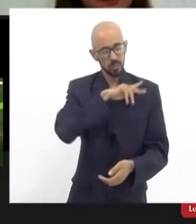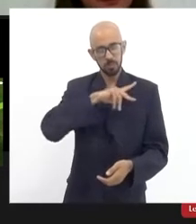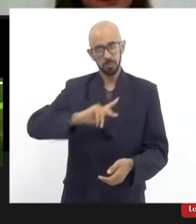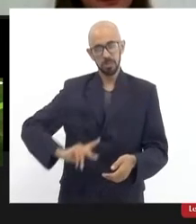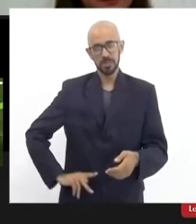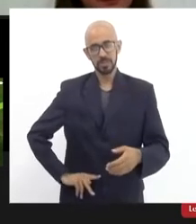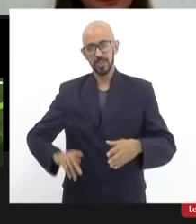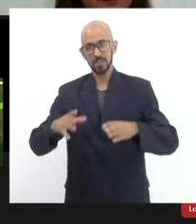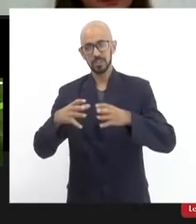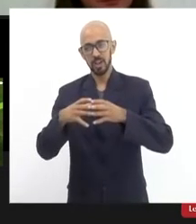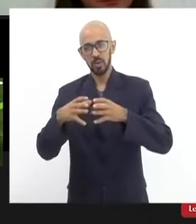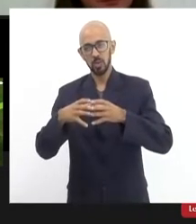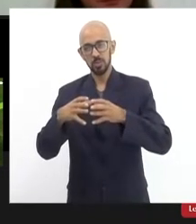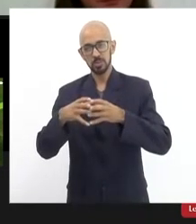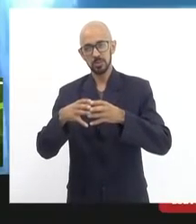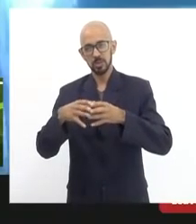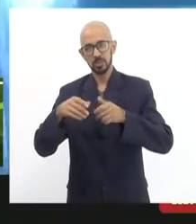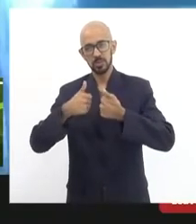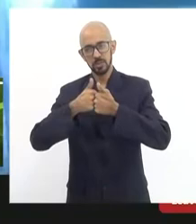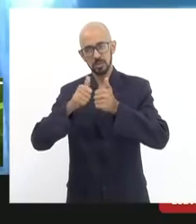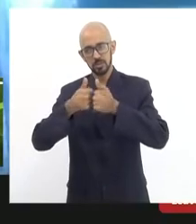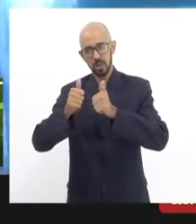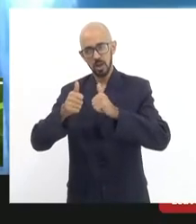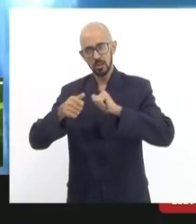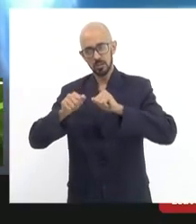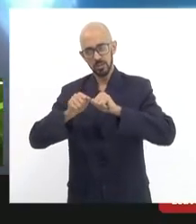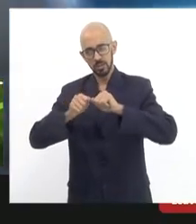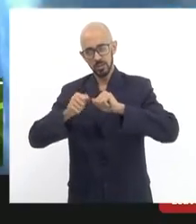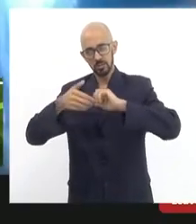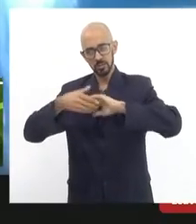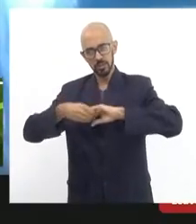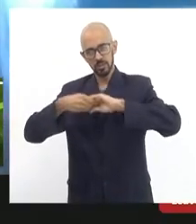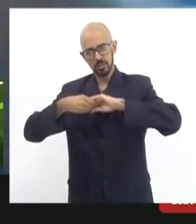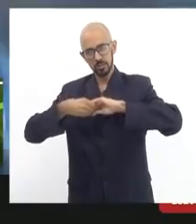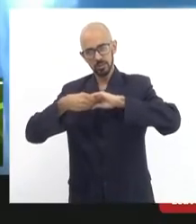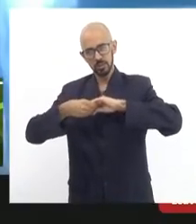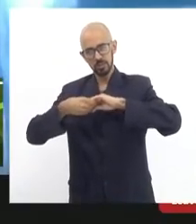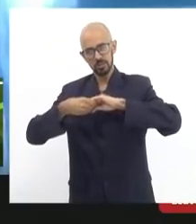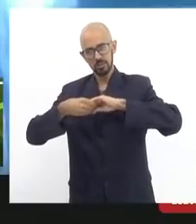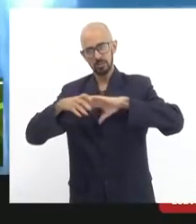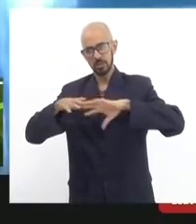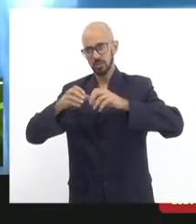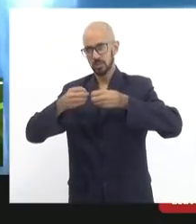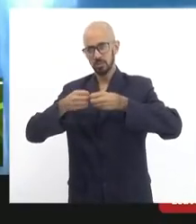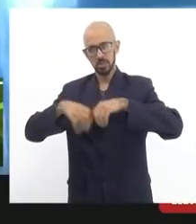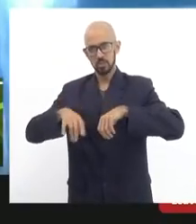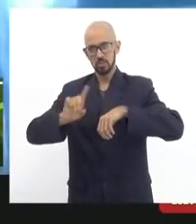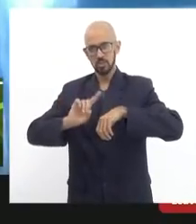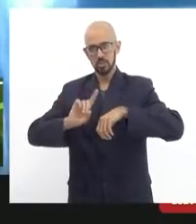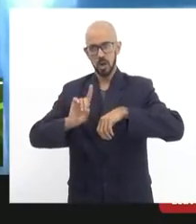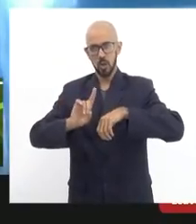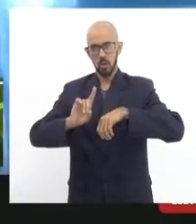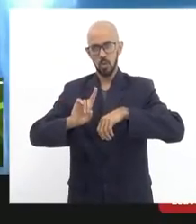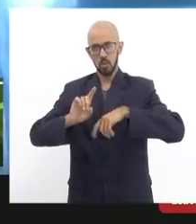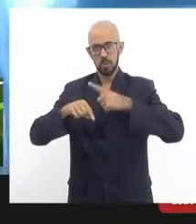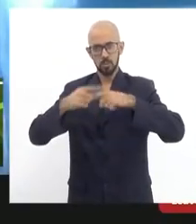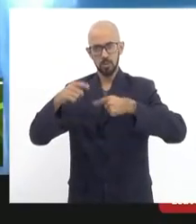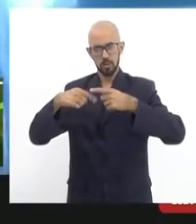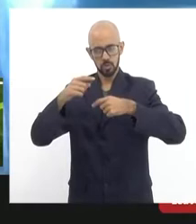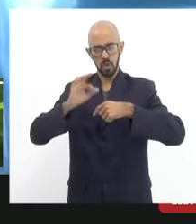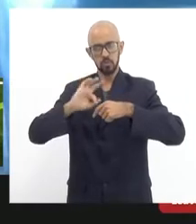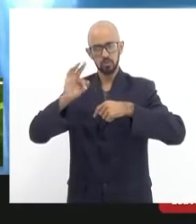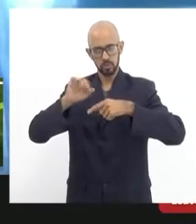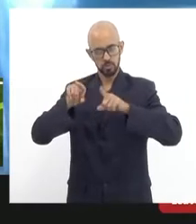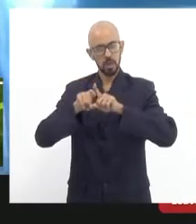de Transporte, fazer a tua breve saudação, sem prejuízo, claro que mais adiante, você intervenha com a tua